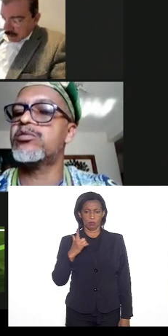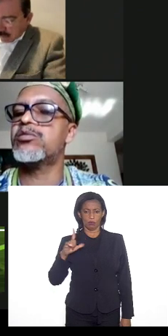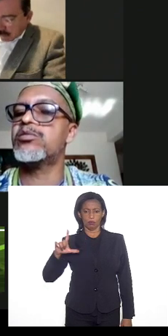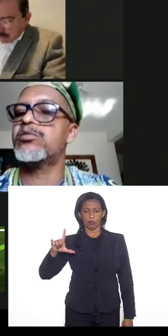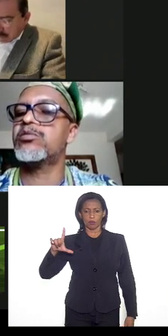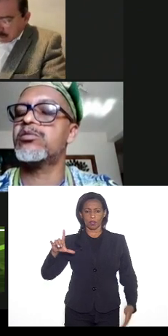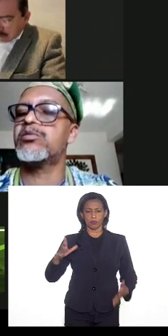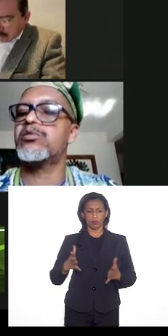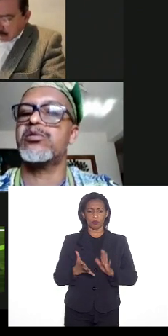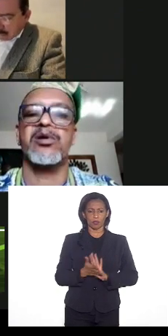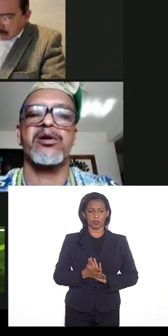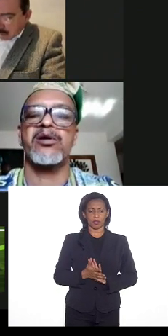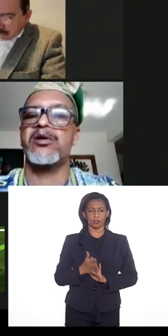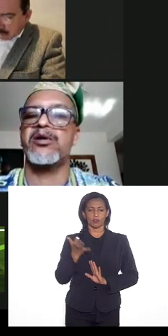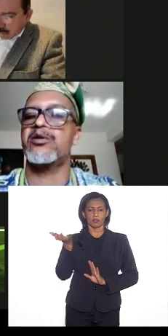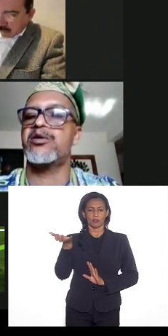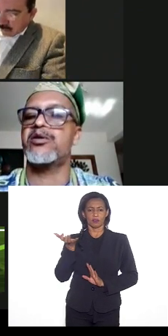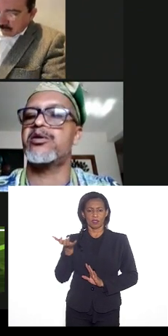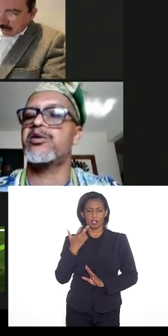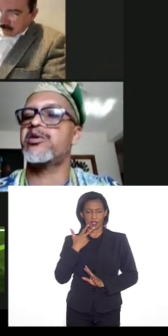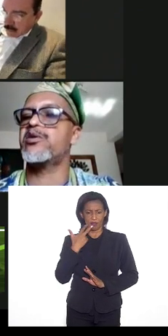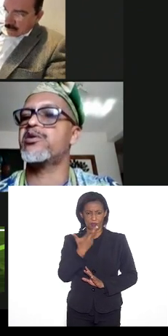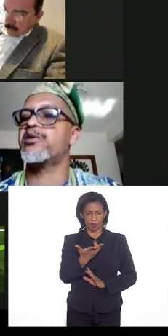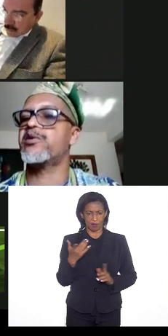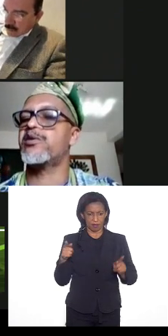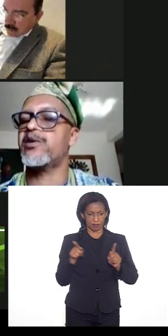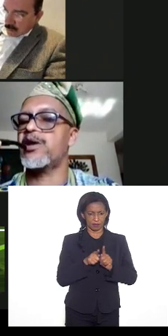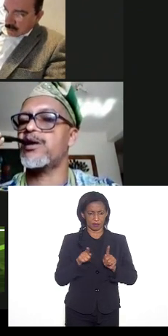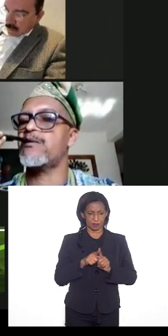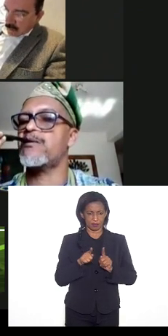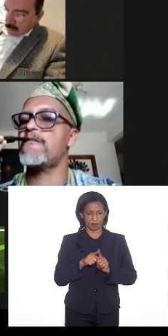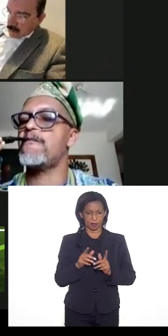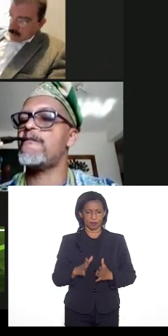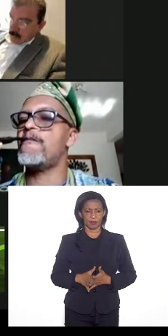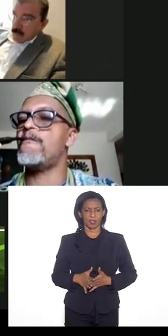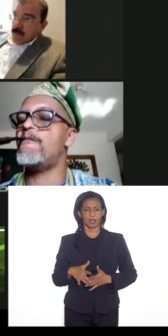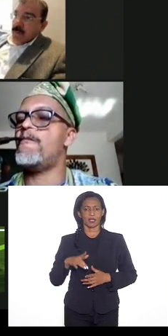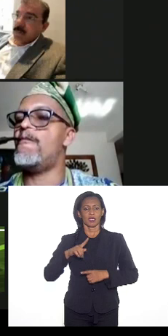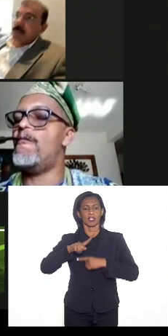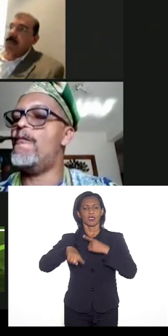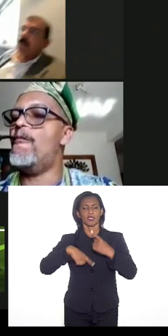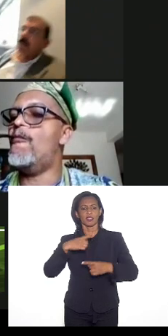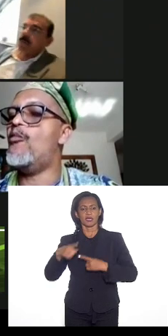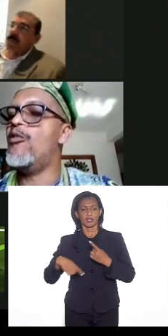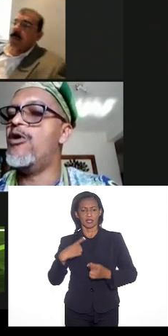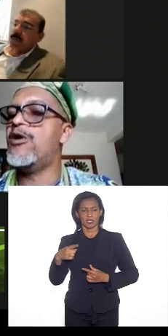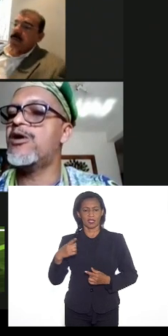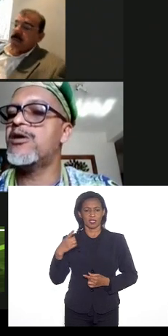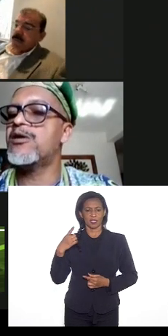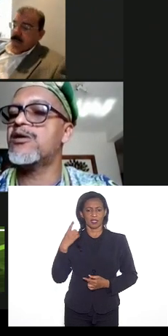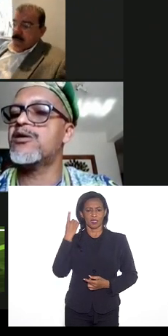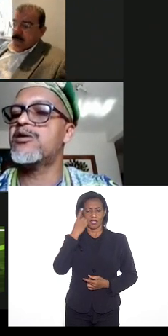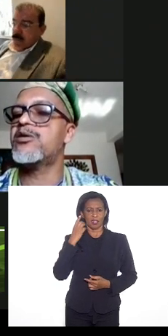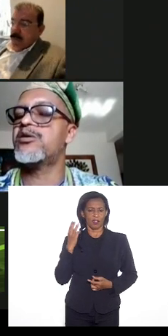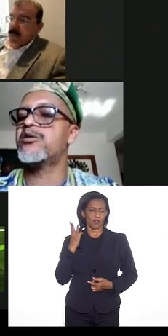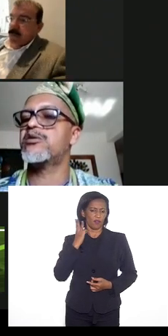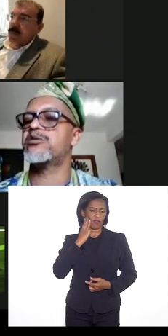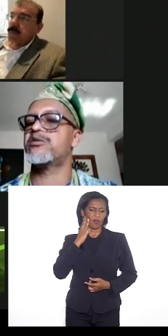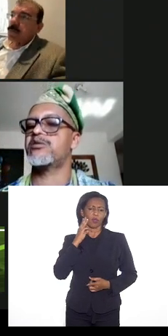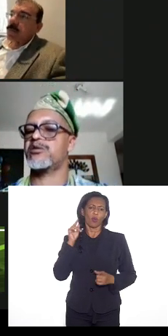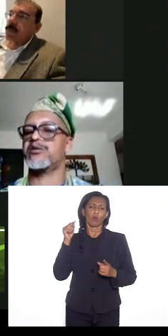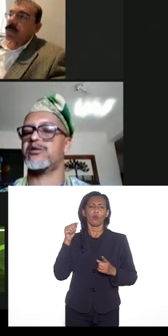se o deputado noel deseja fazer uso da palavra em seguida e já passando para deputado valdeck pedindo apenas